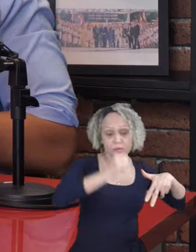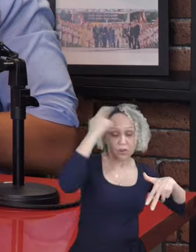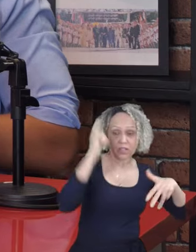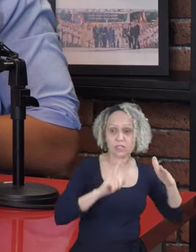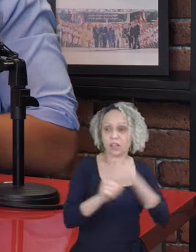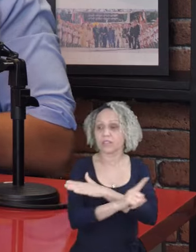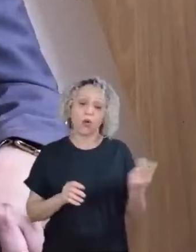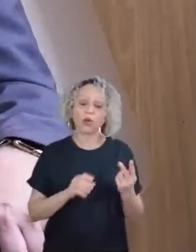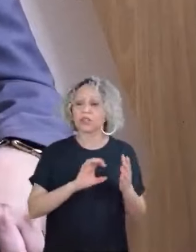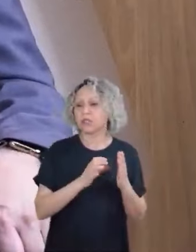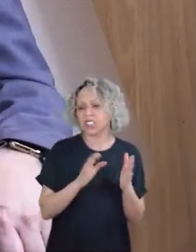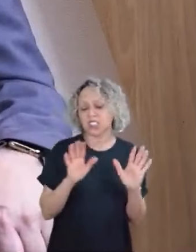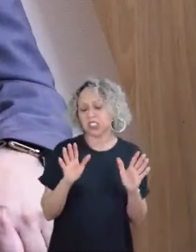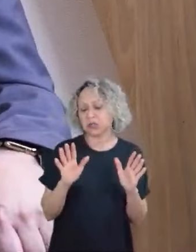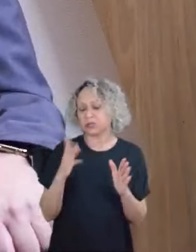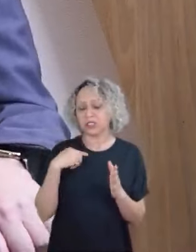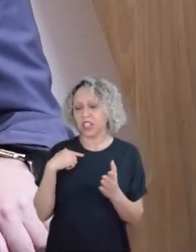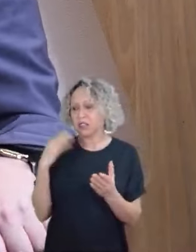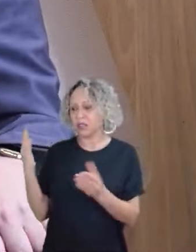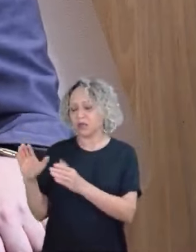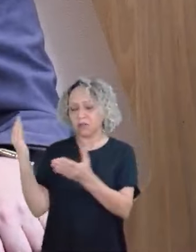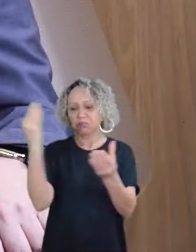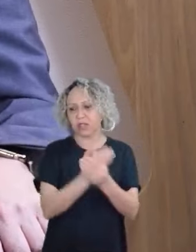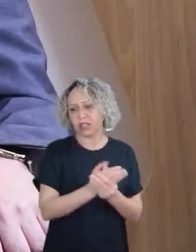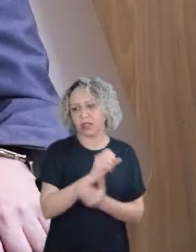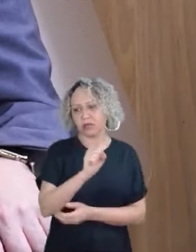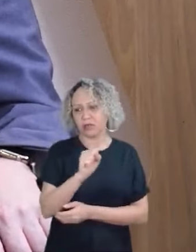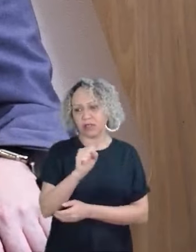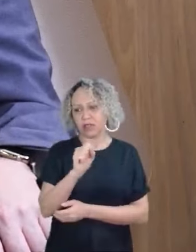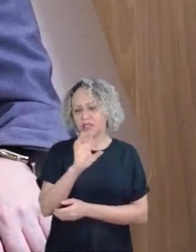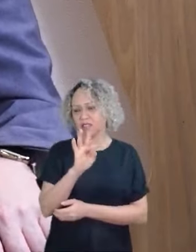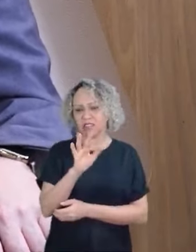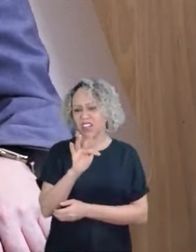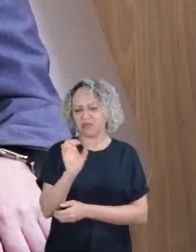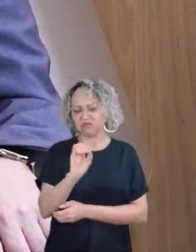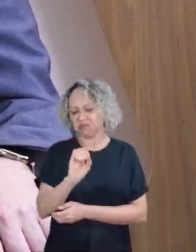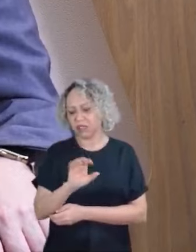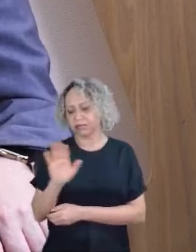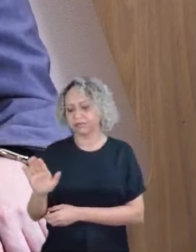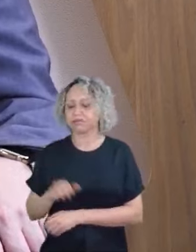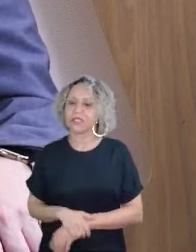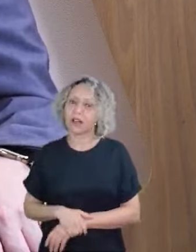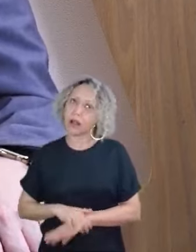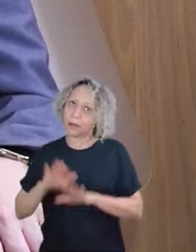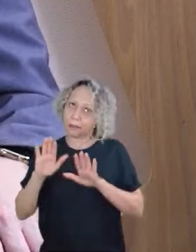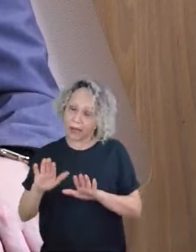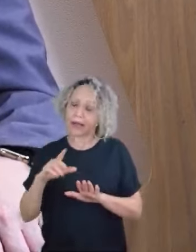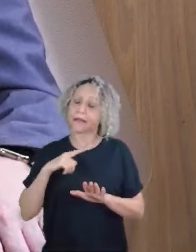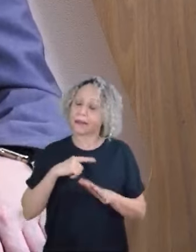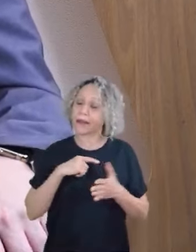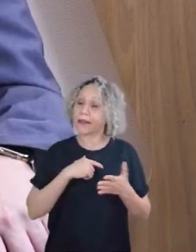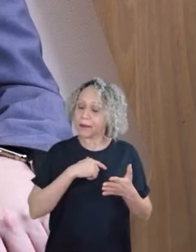Alexandre de Moraes. A decisão do TSE é definitiva. Isso, claro, que não impede outras investigações que estão em curso